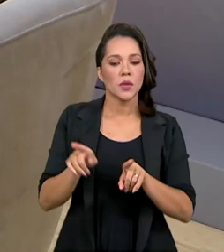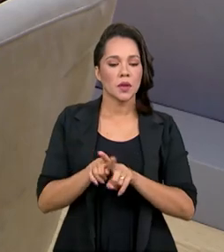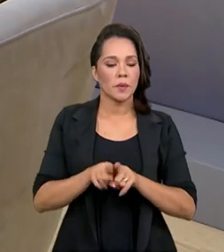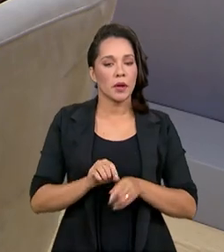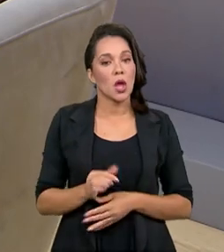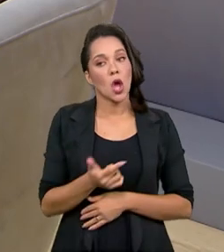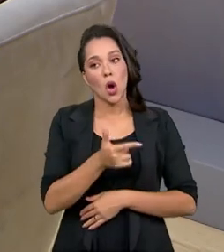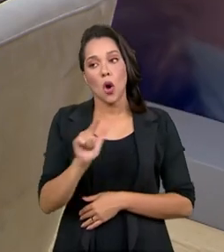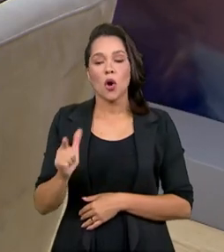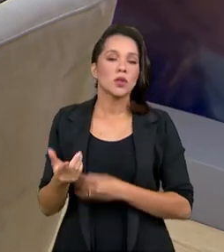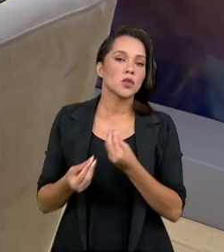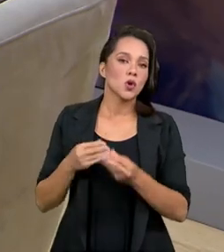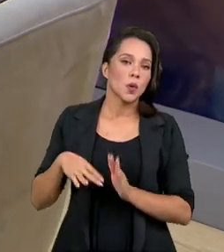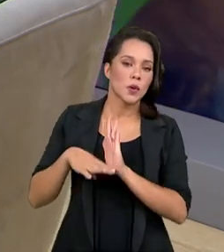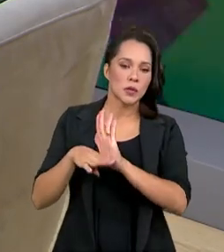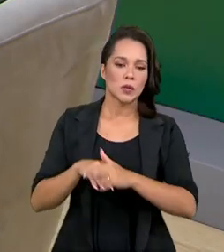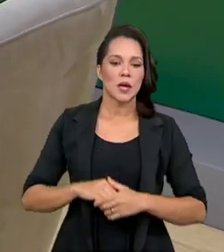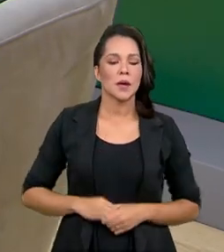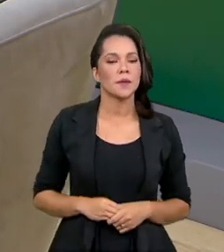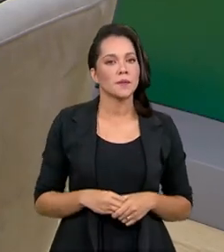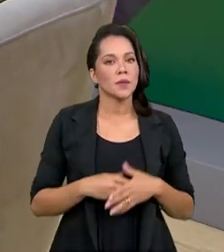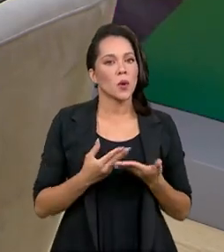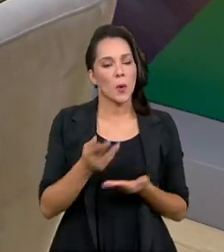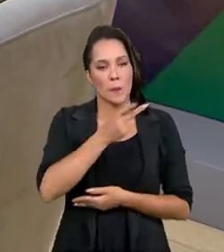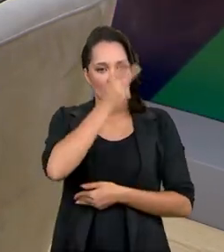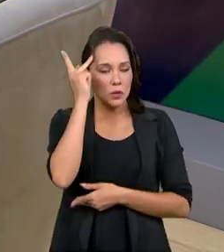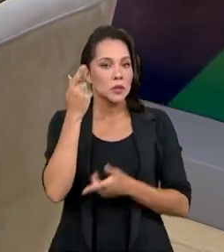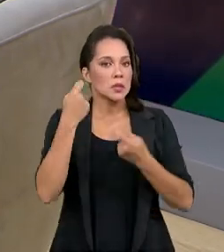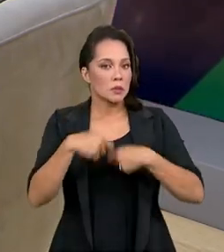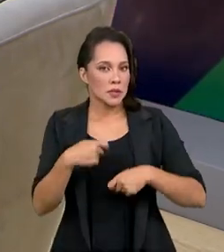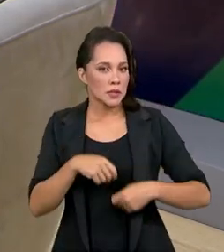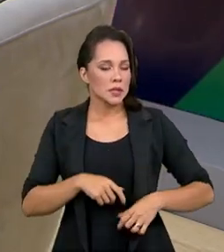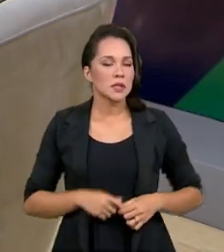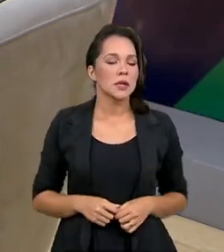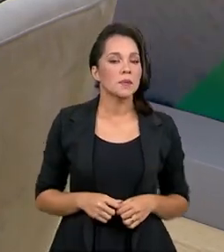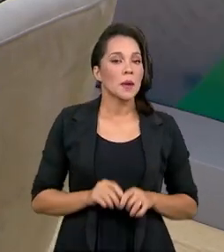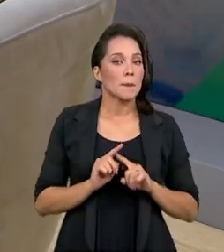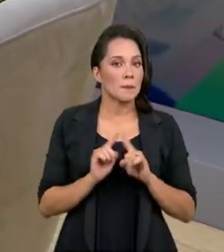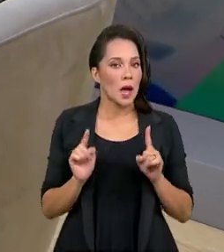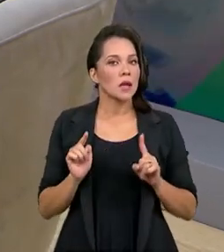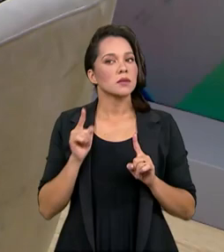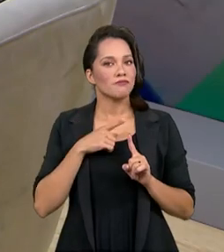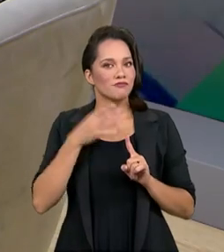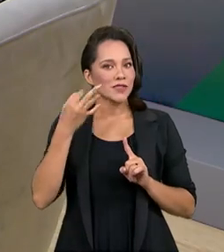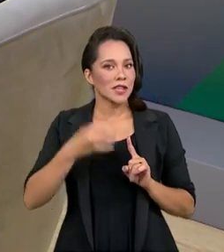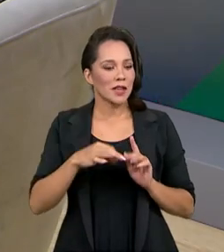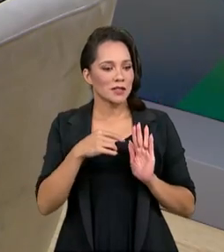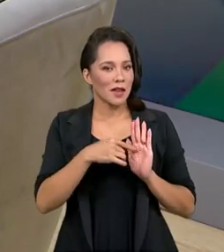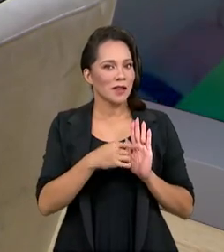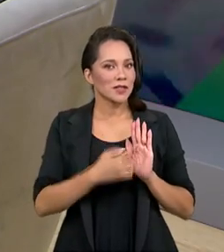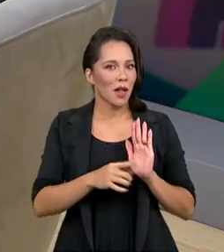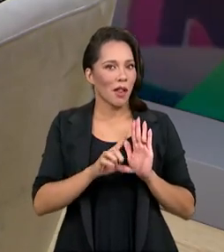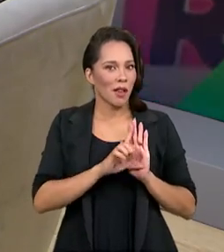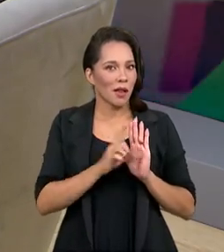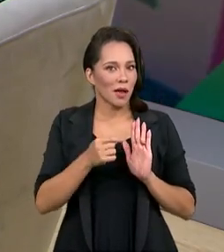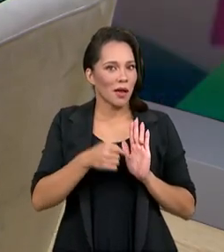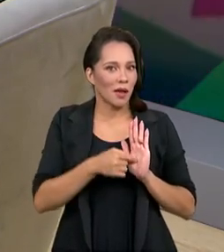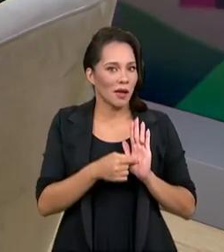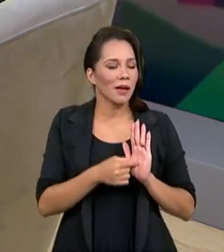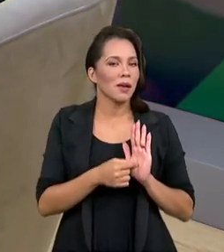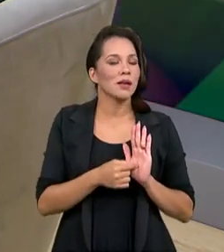outras formas de colaborar com pessoas que precisam. Mas, com certeza, esse embrião e